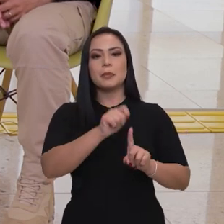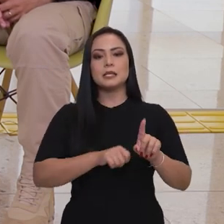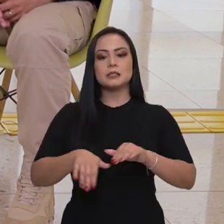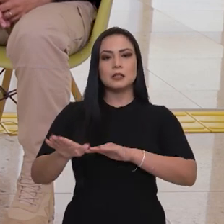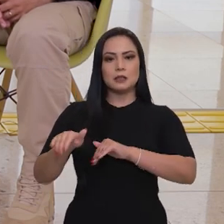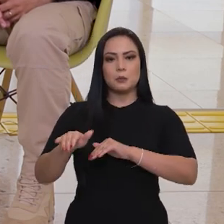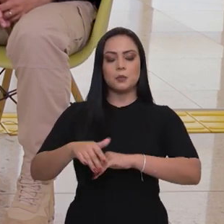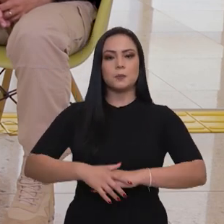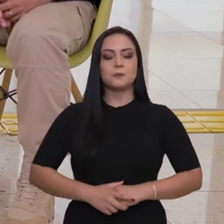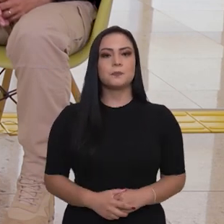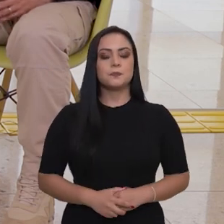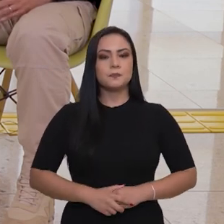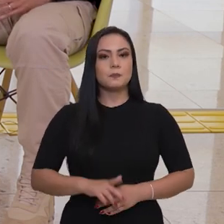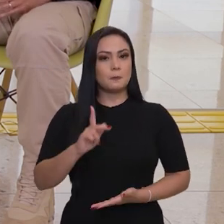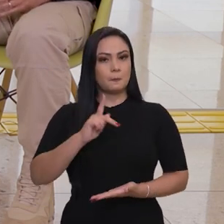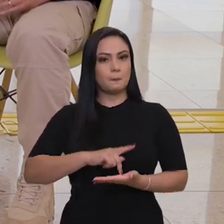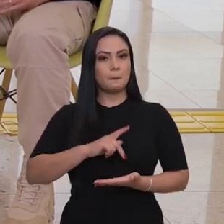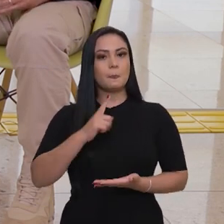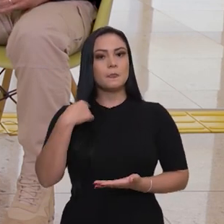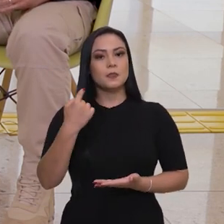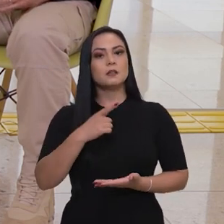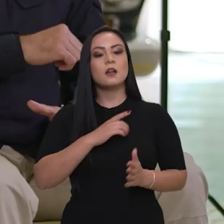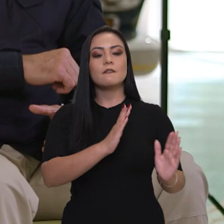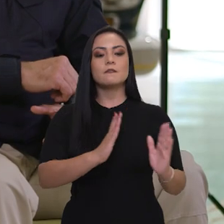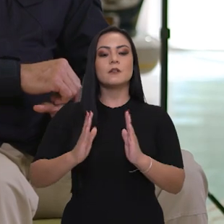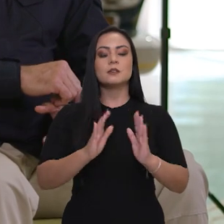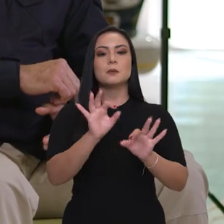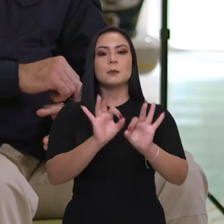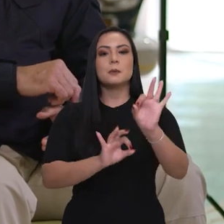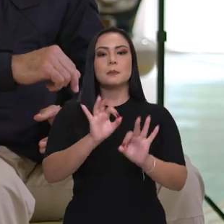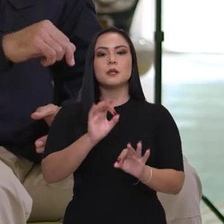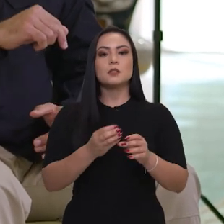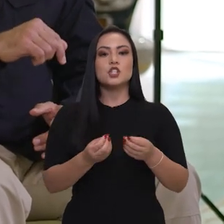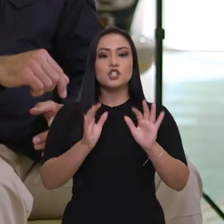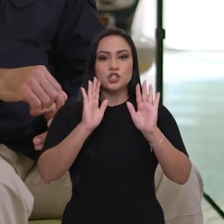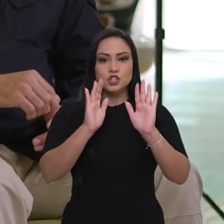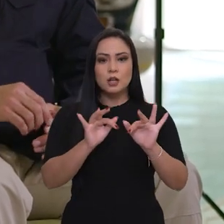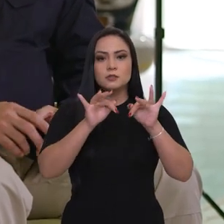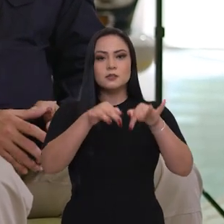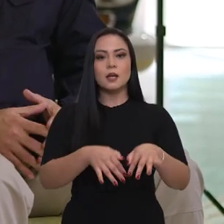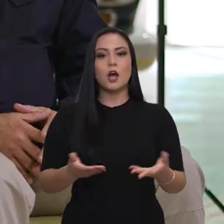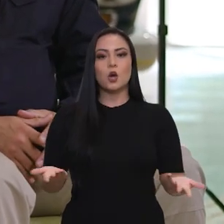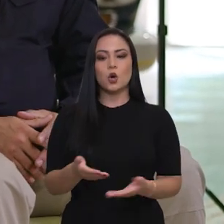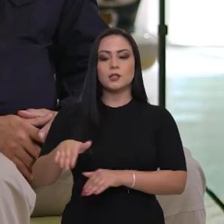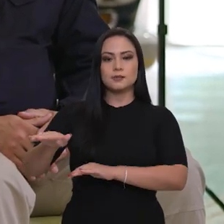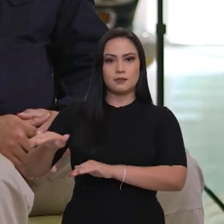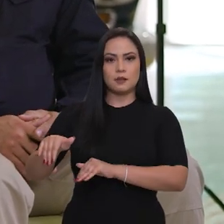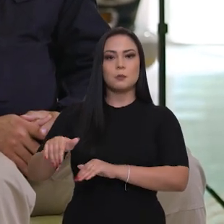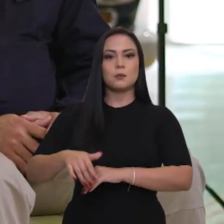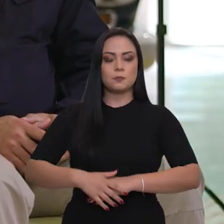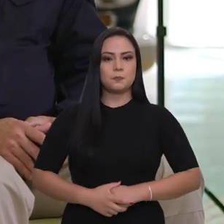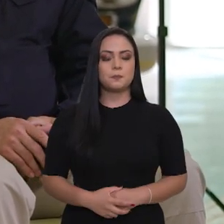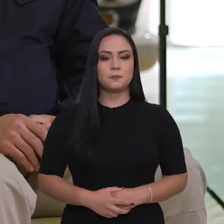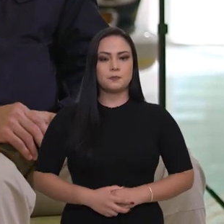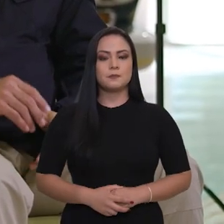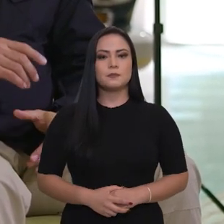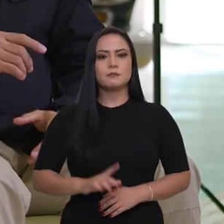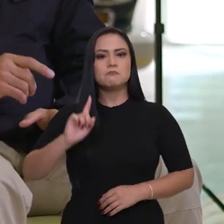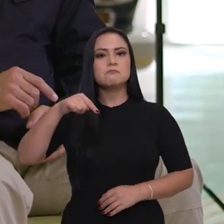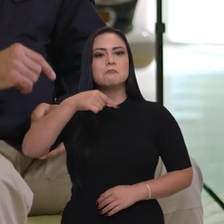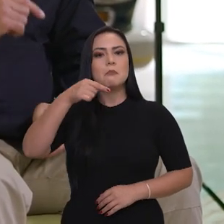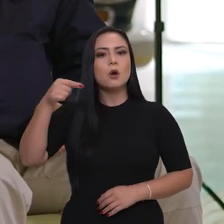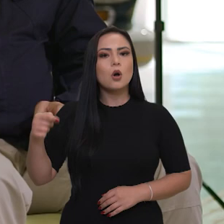no mês de setembro? Na verdade, gente está com a fase de mapeamento sendo concluída agora em setembro e